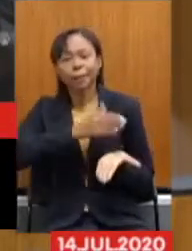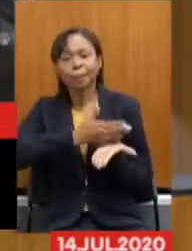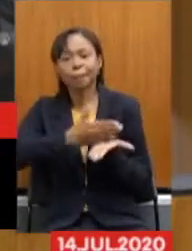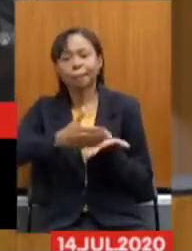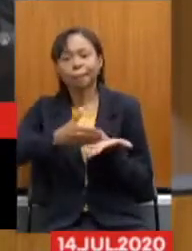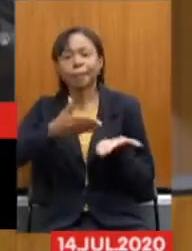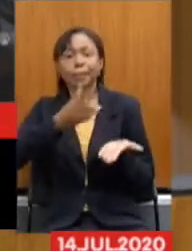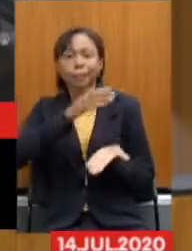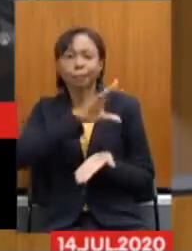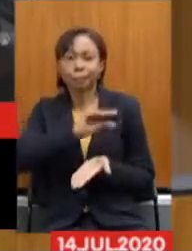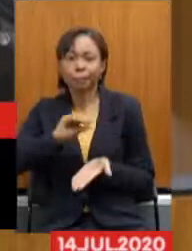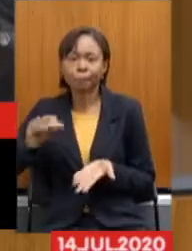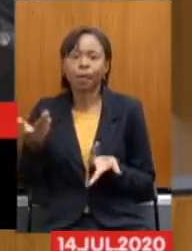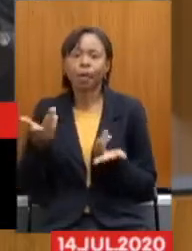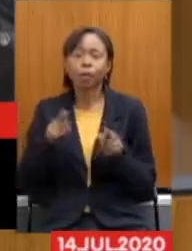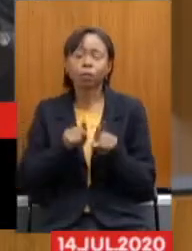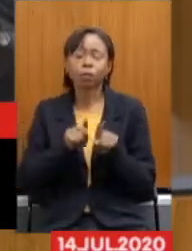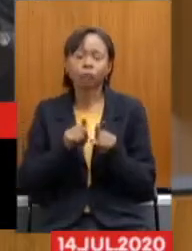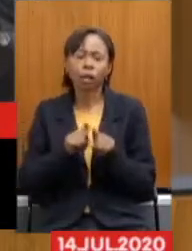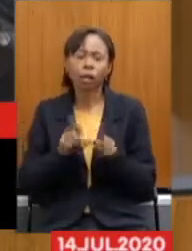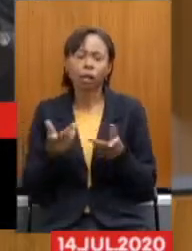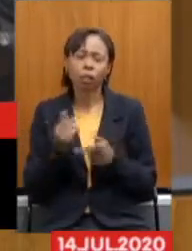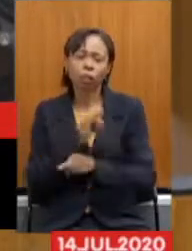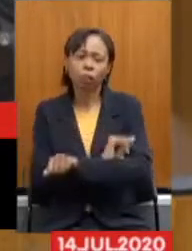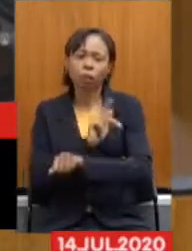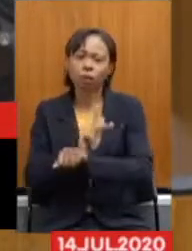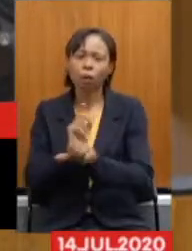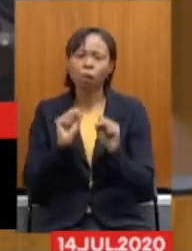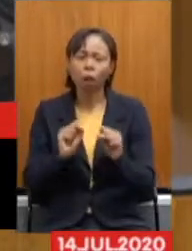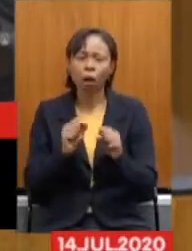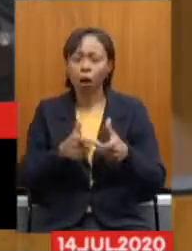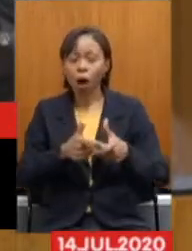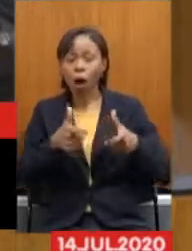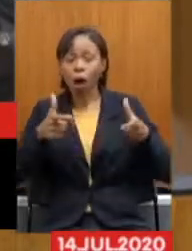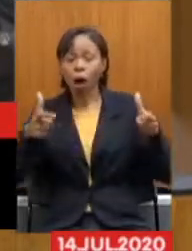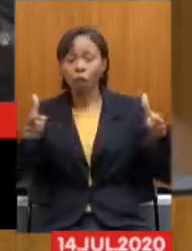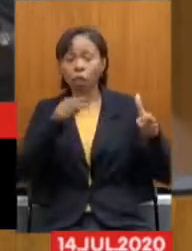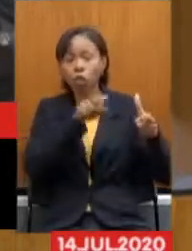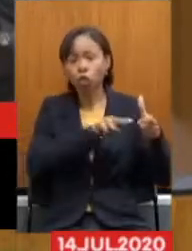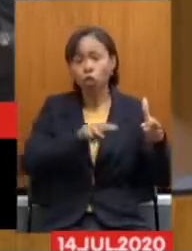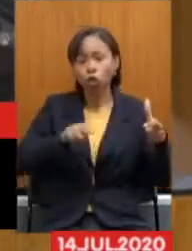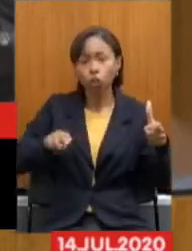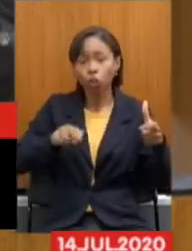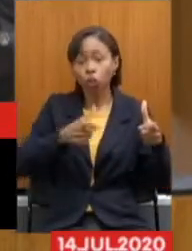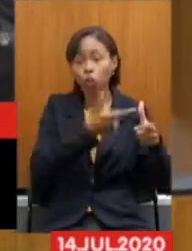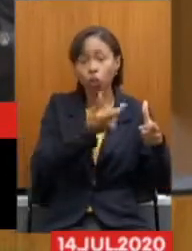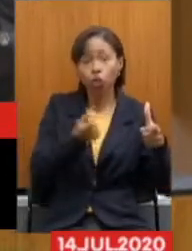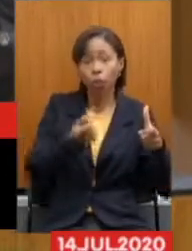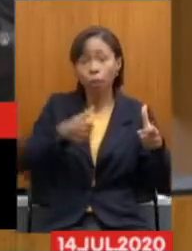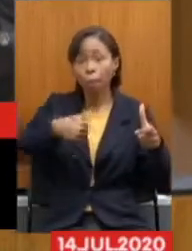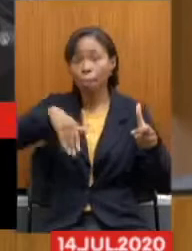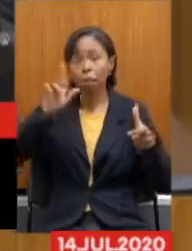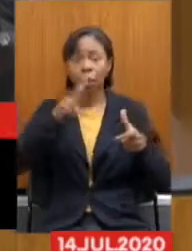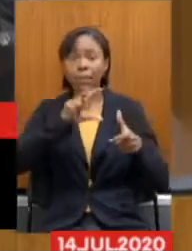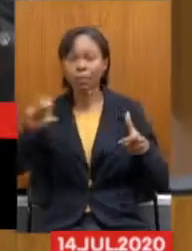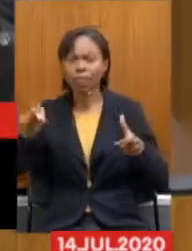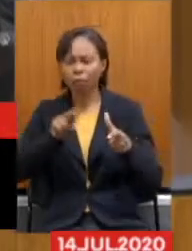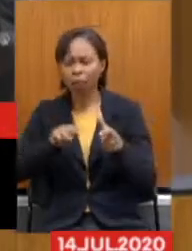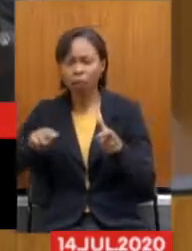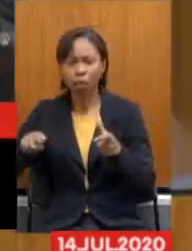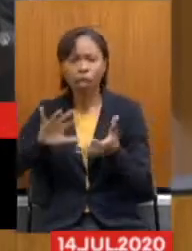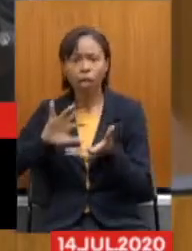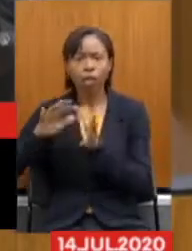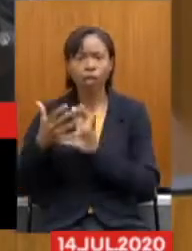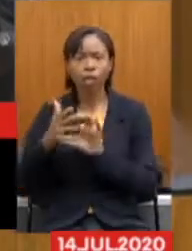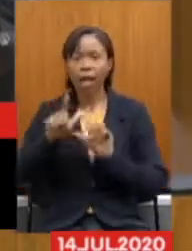o hospital Do Ipseng Poderia ampliar Os atuais 200 leitos 200 e poucos leitos Para mais de 500 leitos Simplesmente Reformando